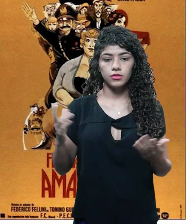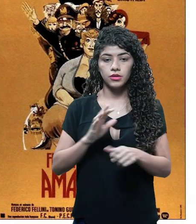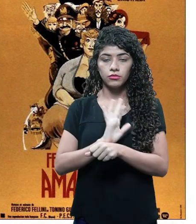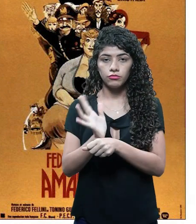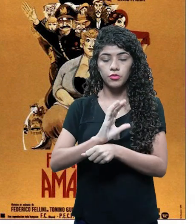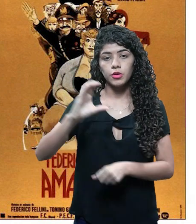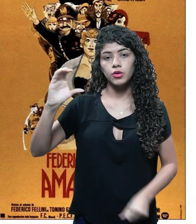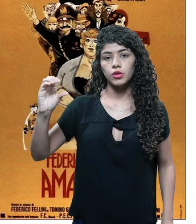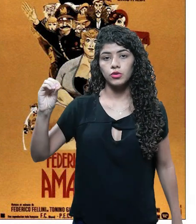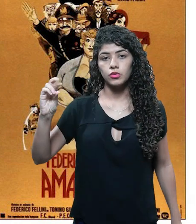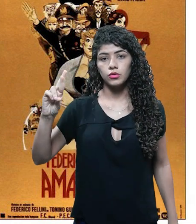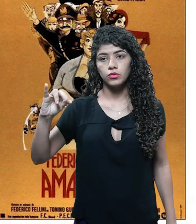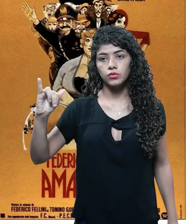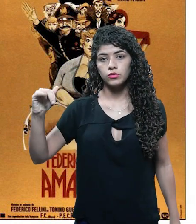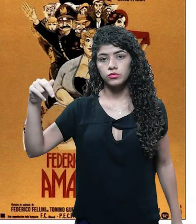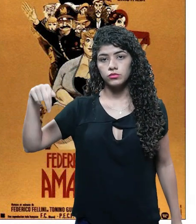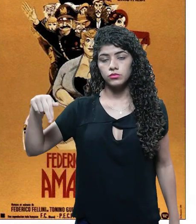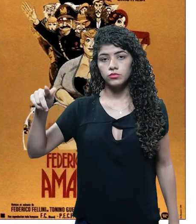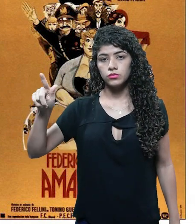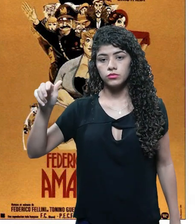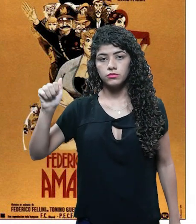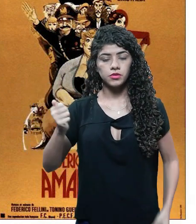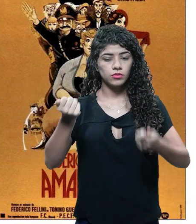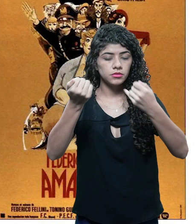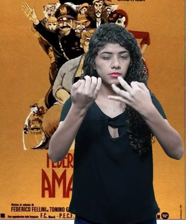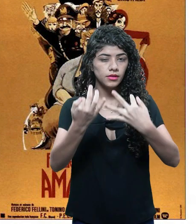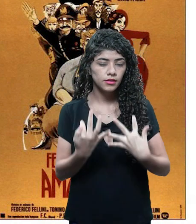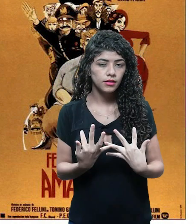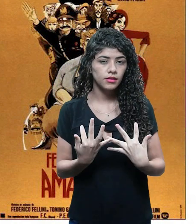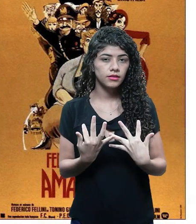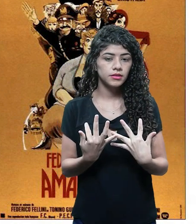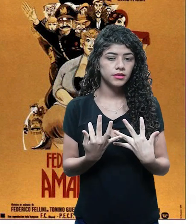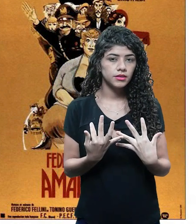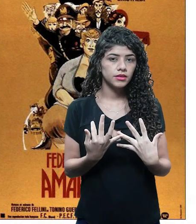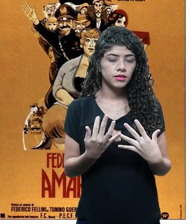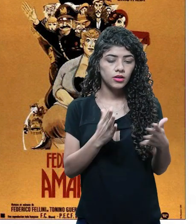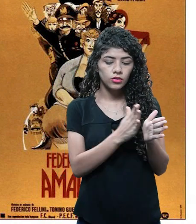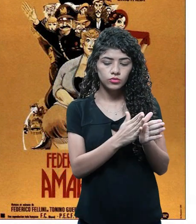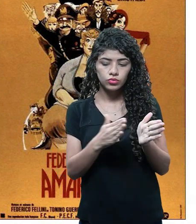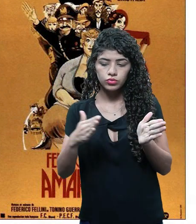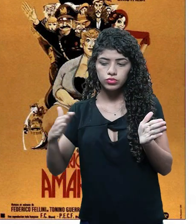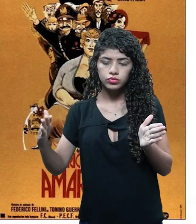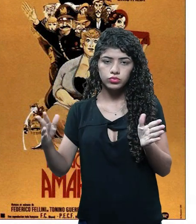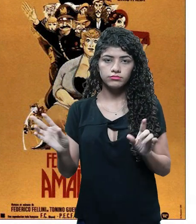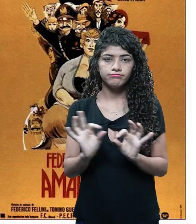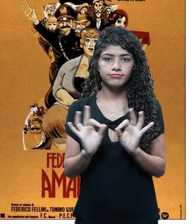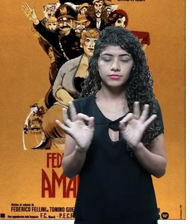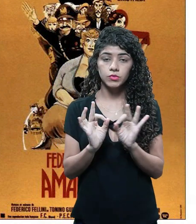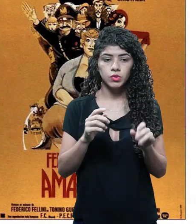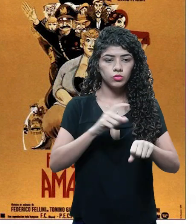Coringa tem flashback. Não é um filme que vai contar a história dele de maneira sequencial,